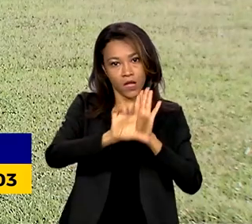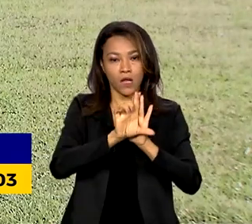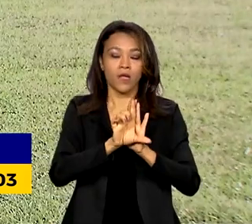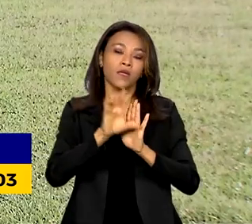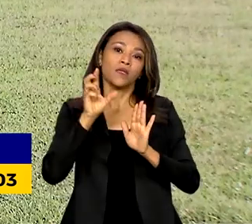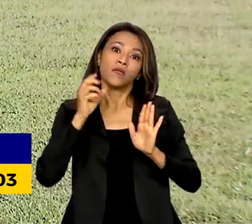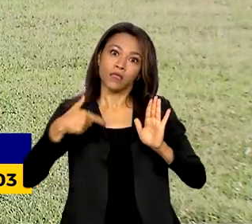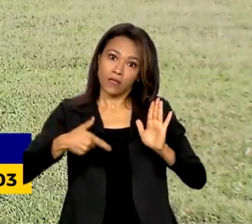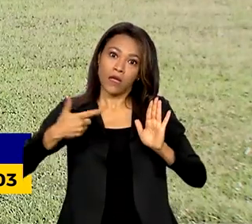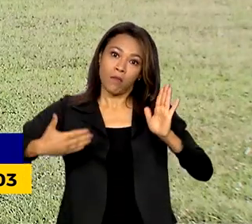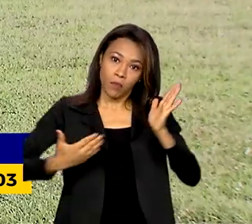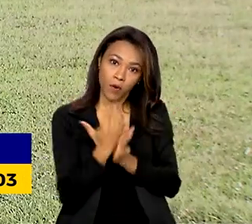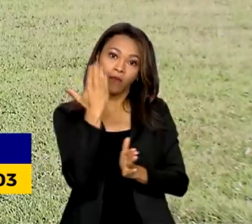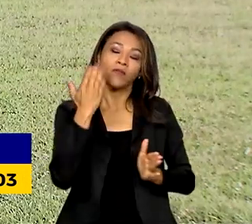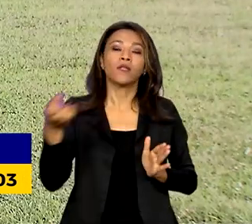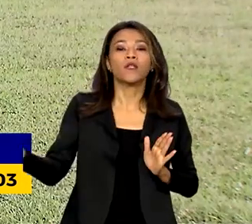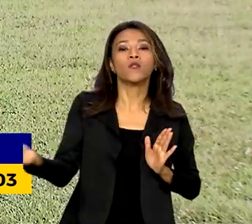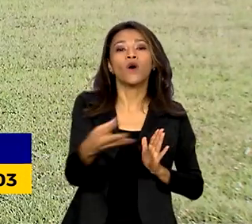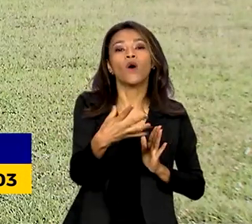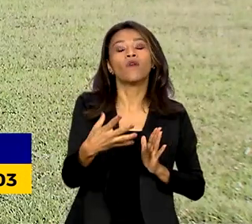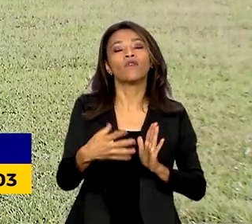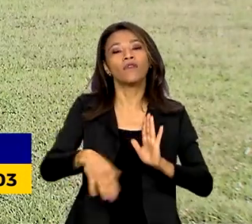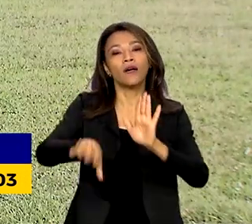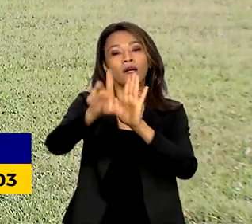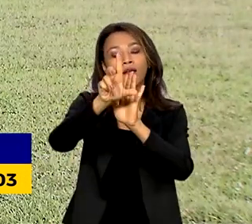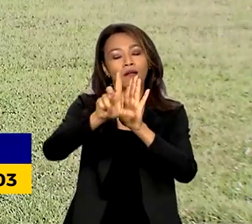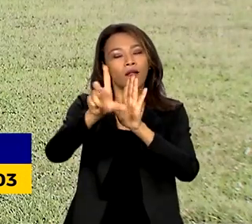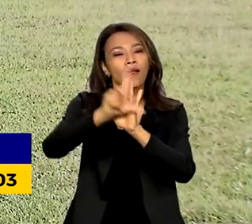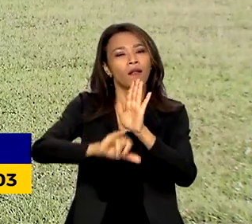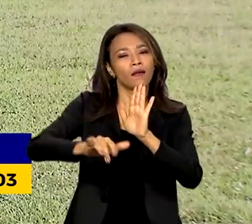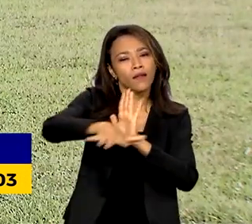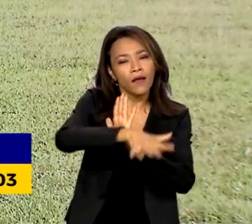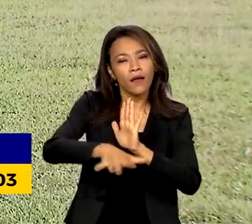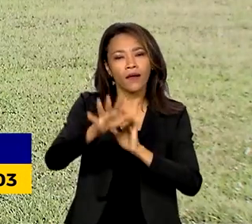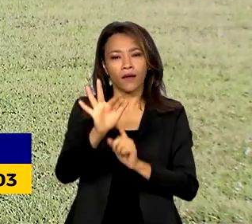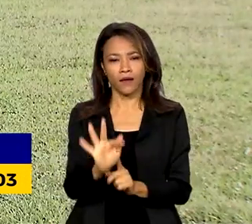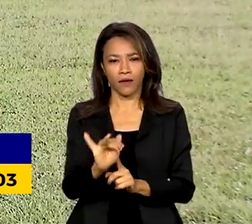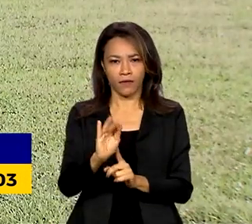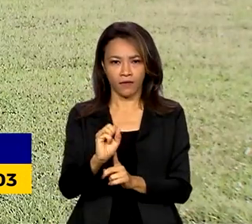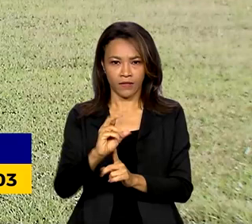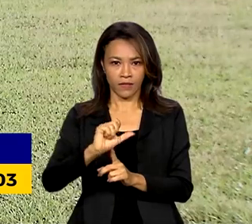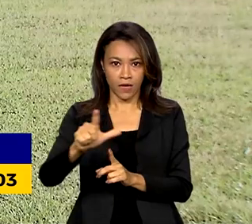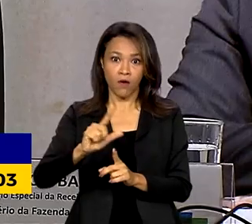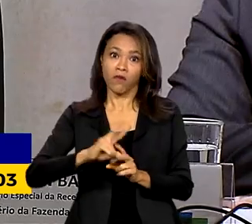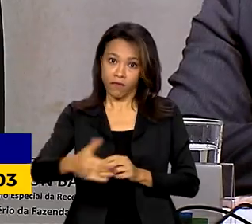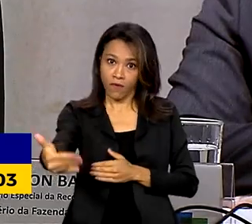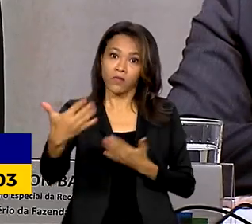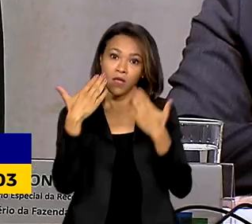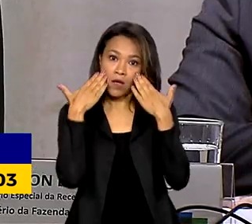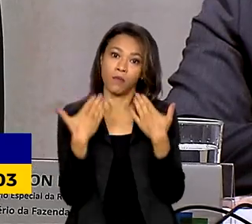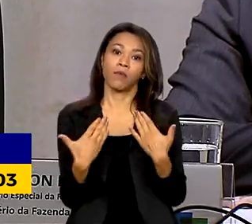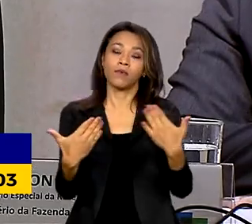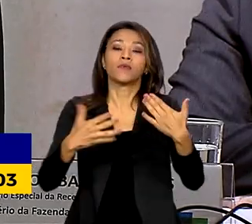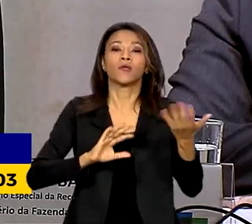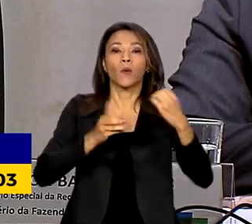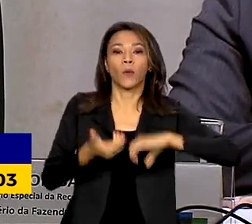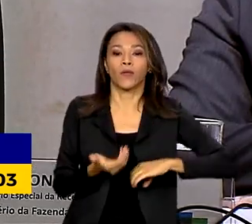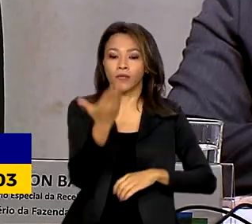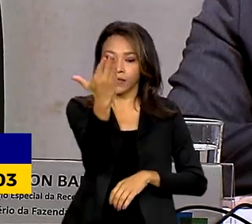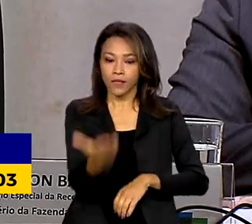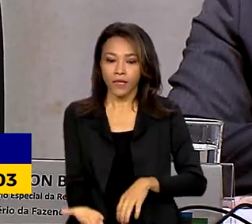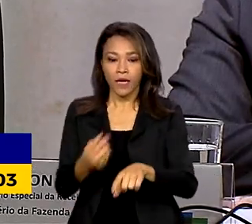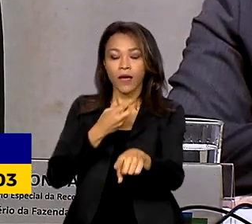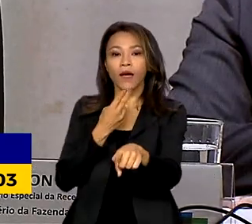da nova regra fiscal, que deve ser apresentada nesta semana ao Congresso. Segundo a ministra Simeone